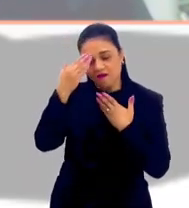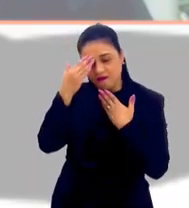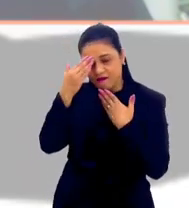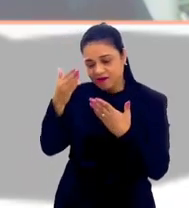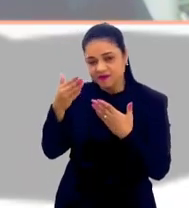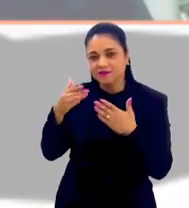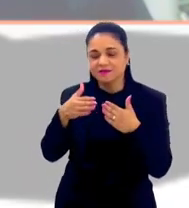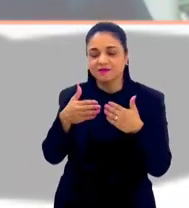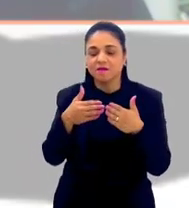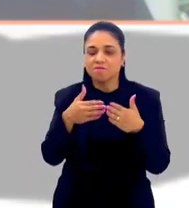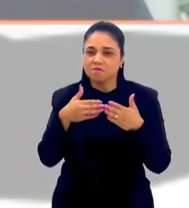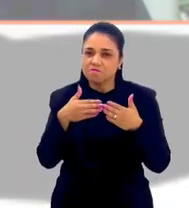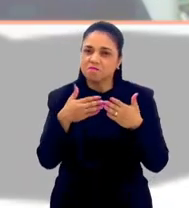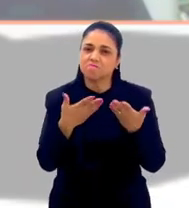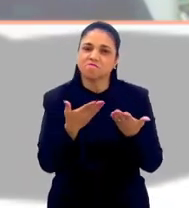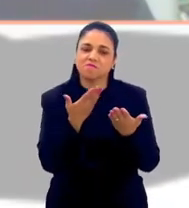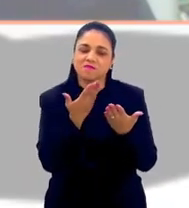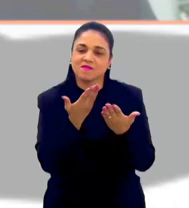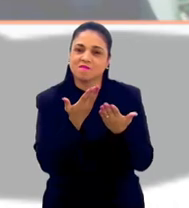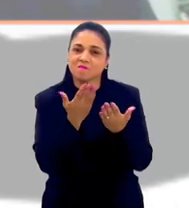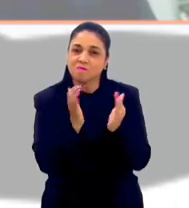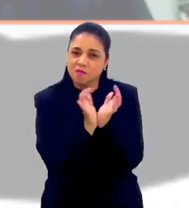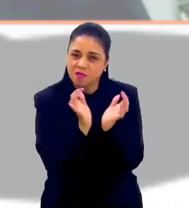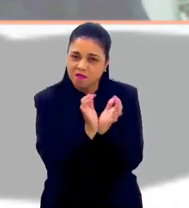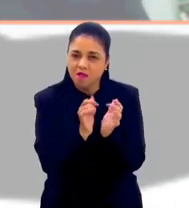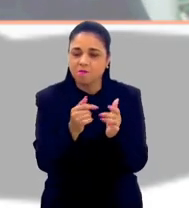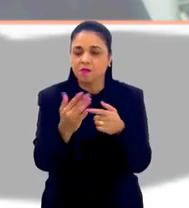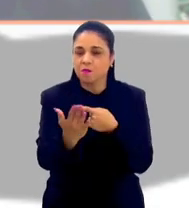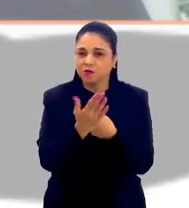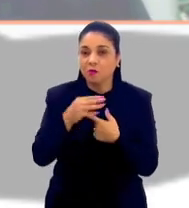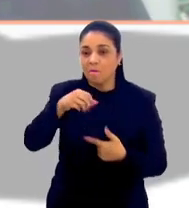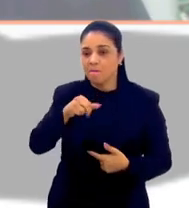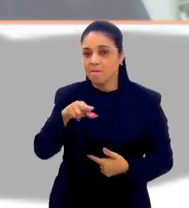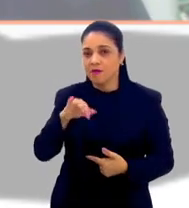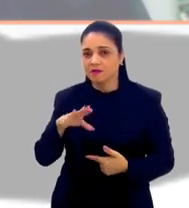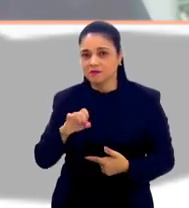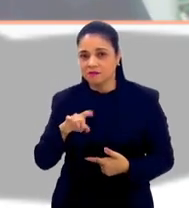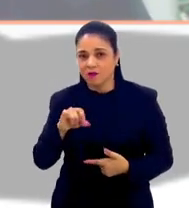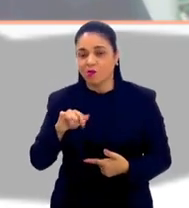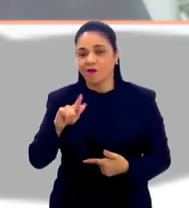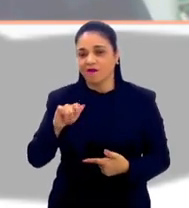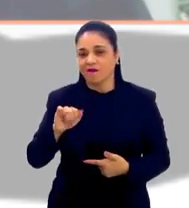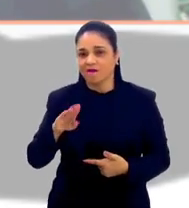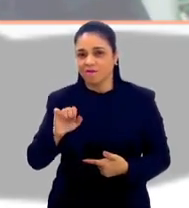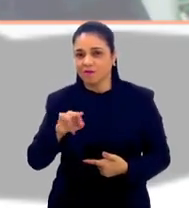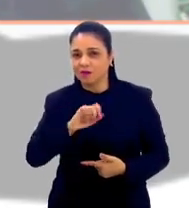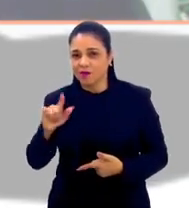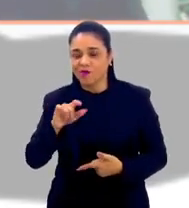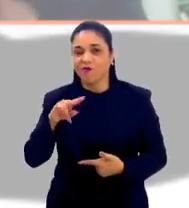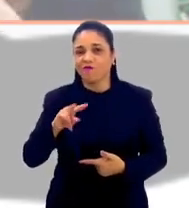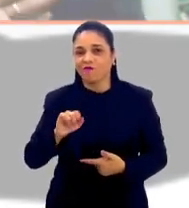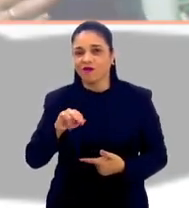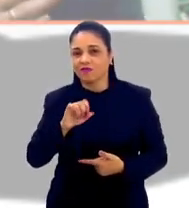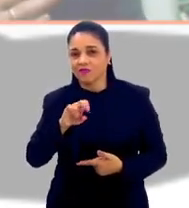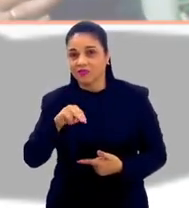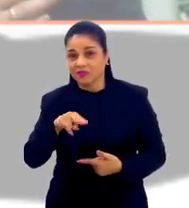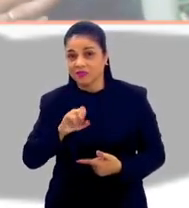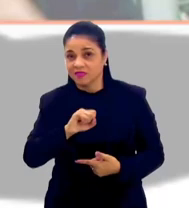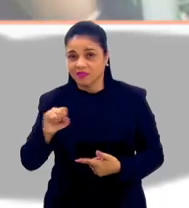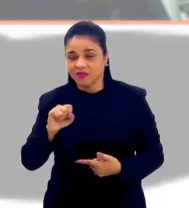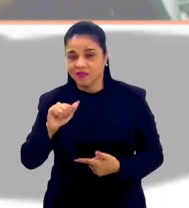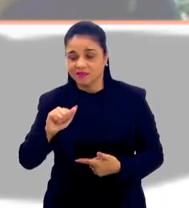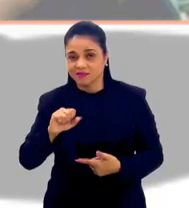agradecer a essa equipe, que brilhantemente me ajuda, que são o Marcelo, Gabriel, a Vanessa, a Darcilha,